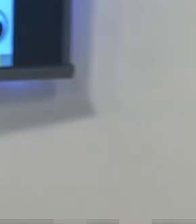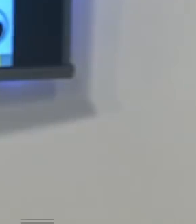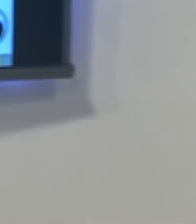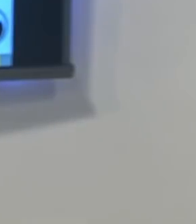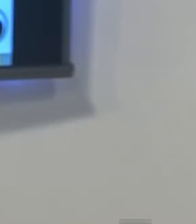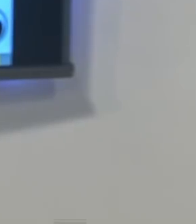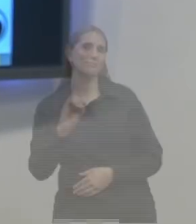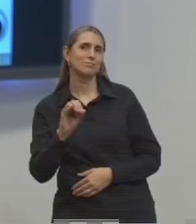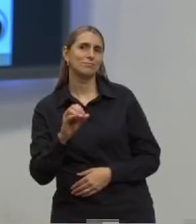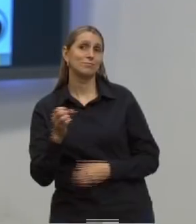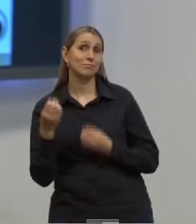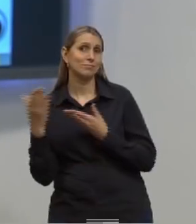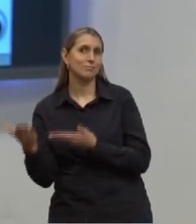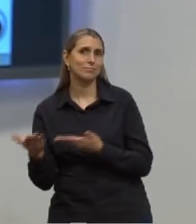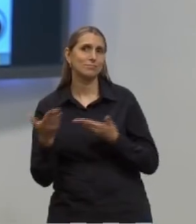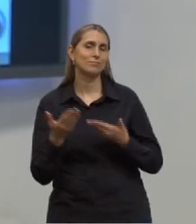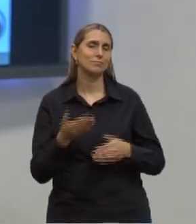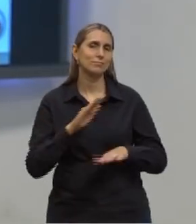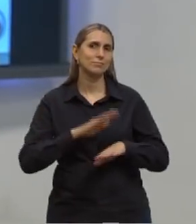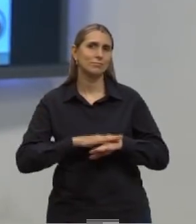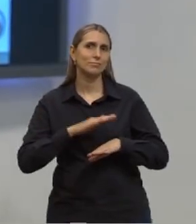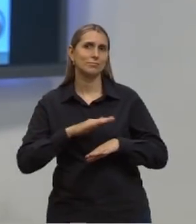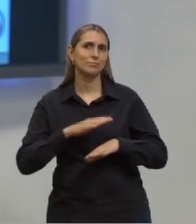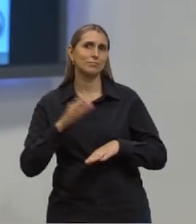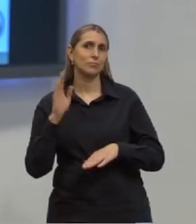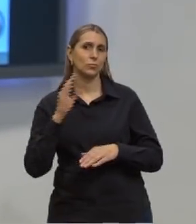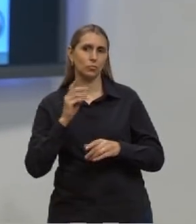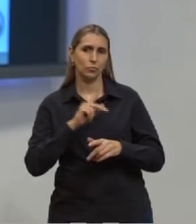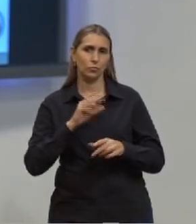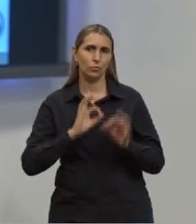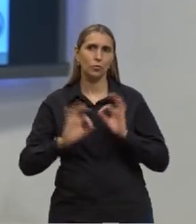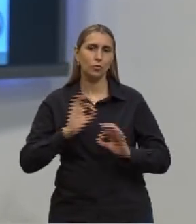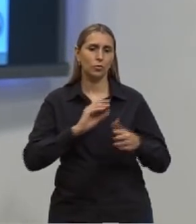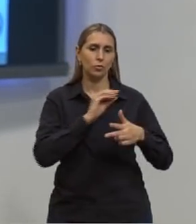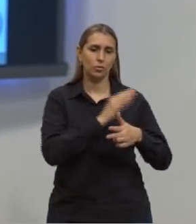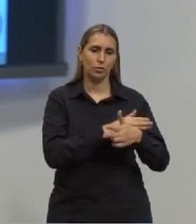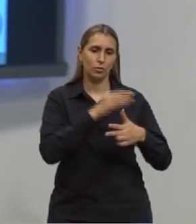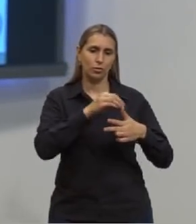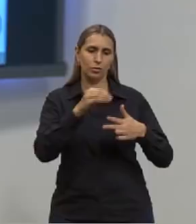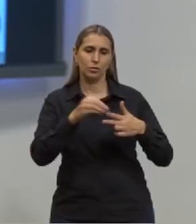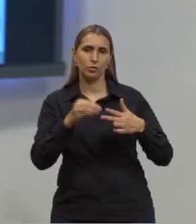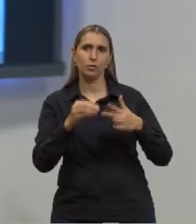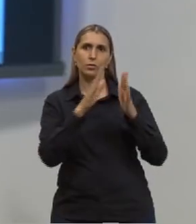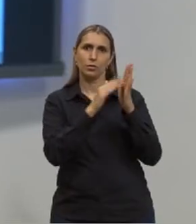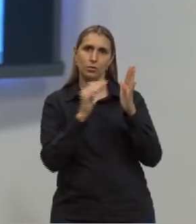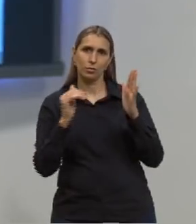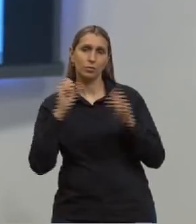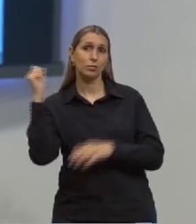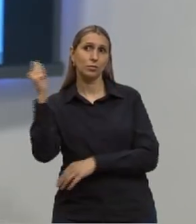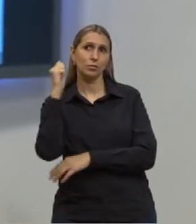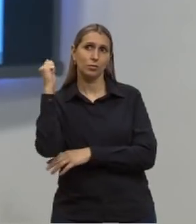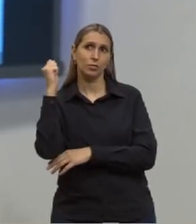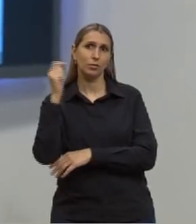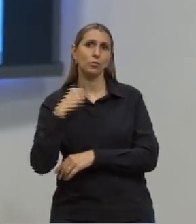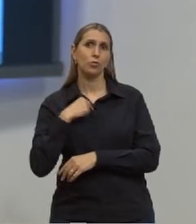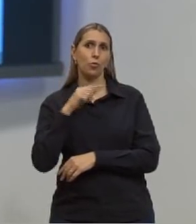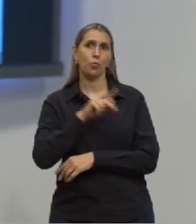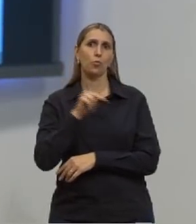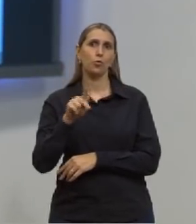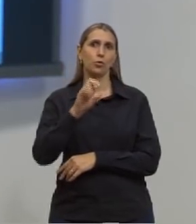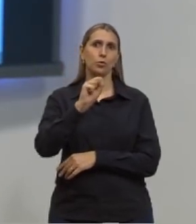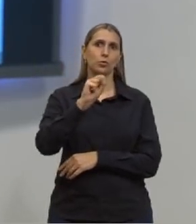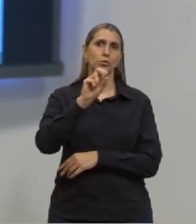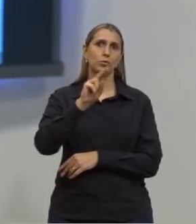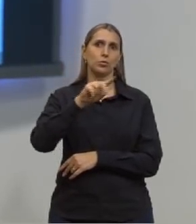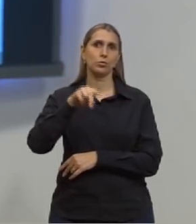Olá pessoal, bem-vindos a mais uma aula do projeto pré-ENEM da Secretaria de Educação do Estado do Rio Grande do Sul. Eu sou Suzana Seibert,